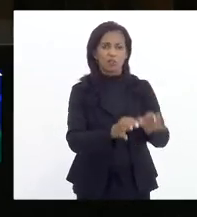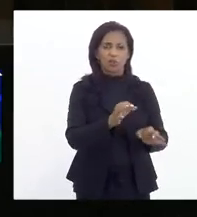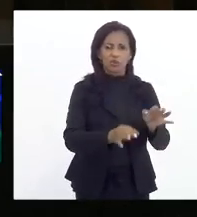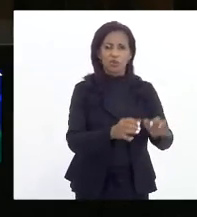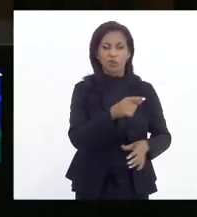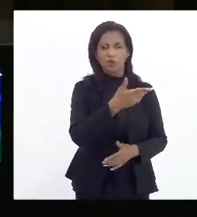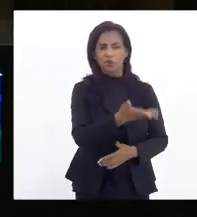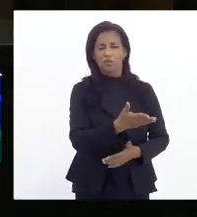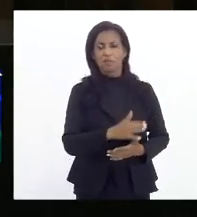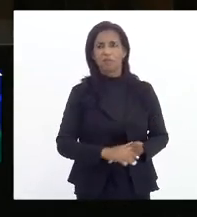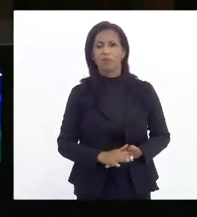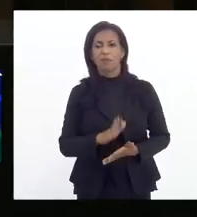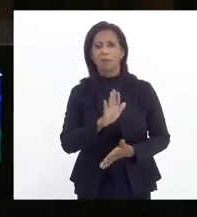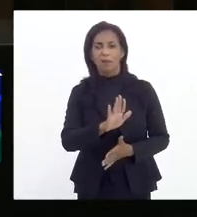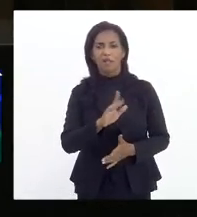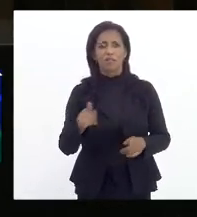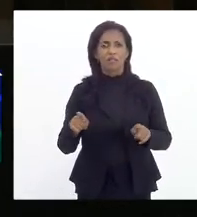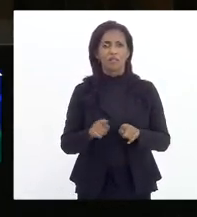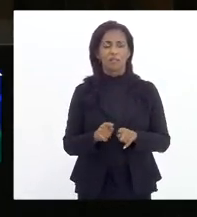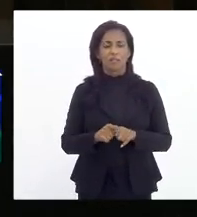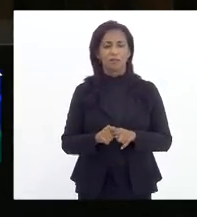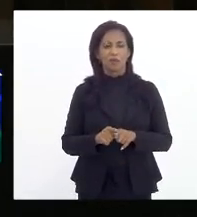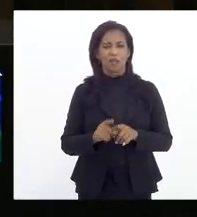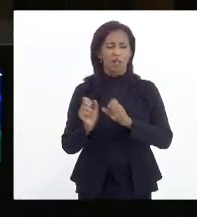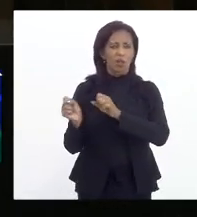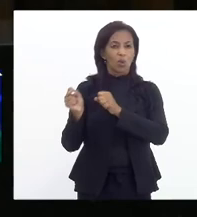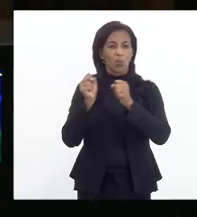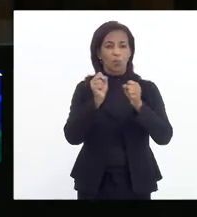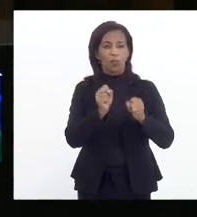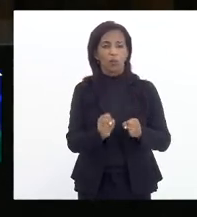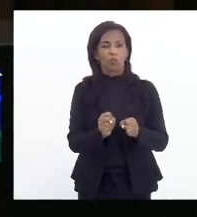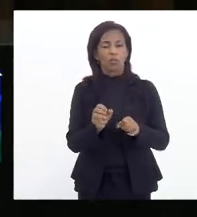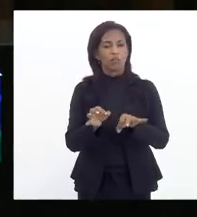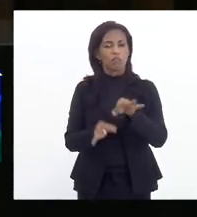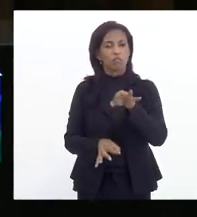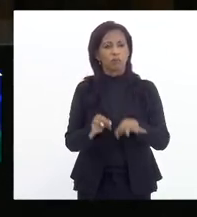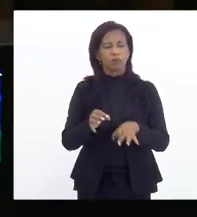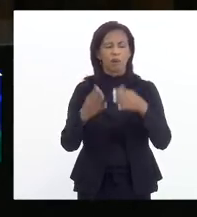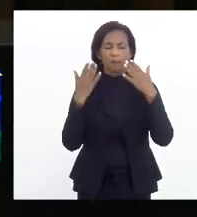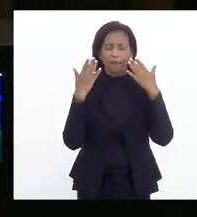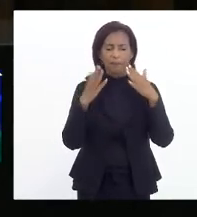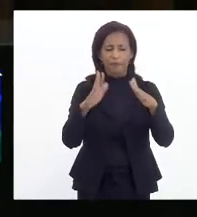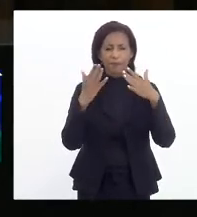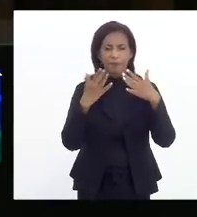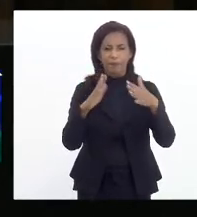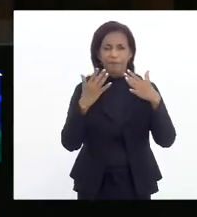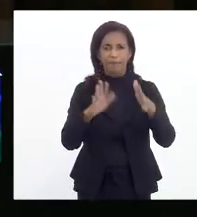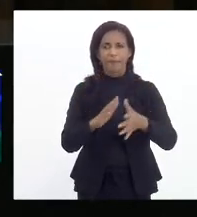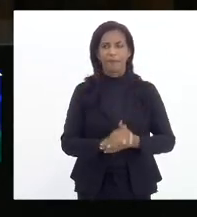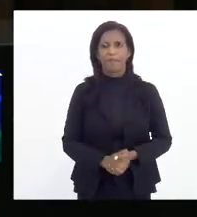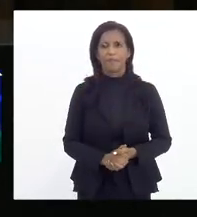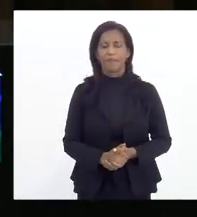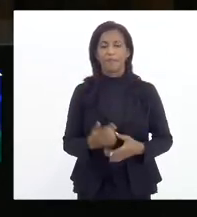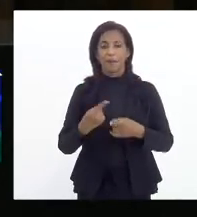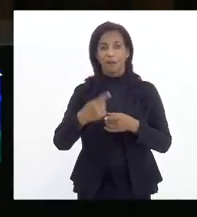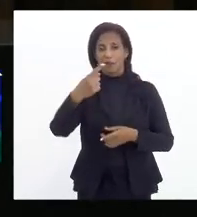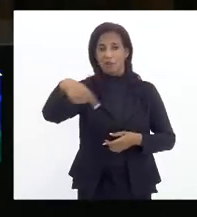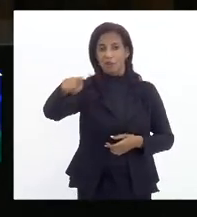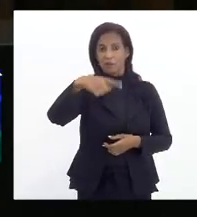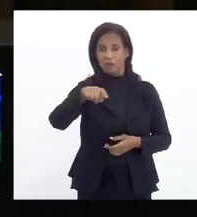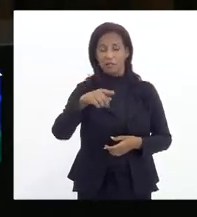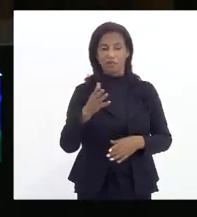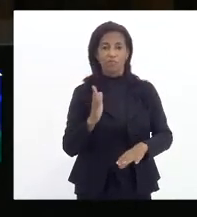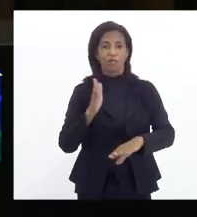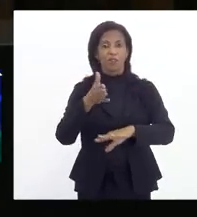Castro Neves mas também ao poder judiciário parabéns porque vocês estão